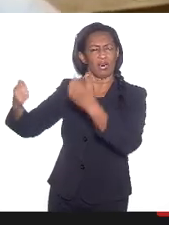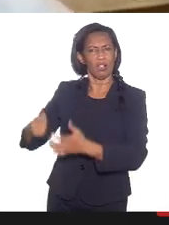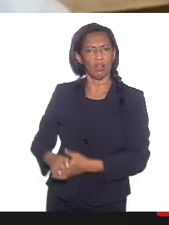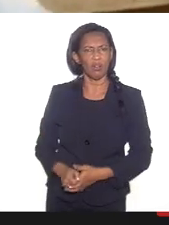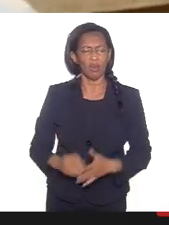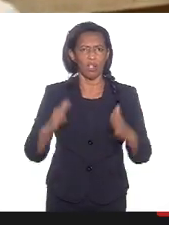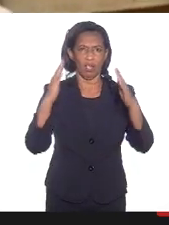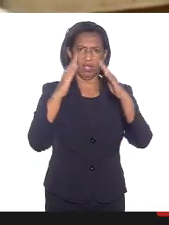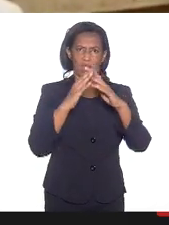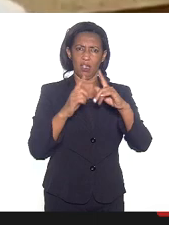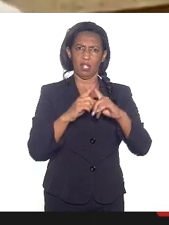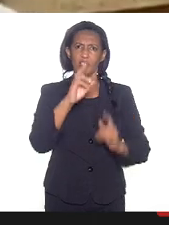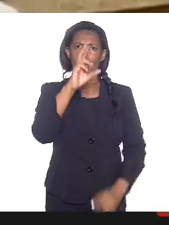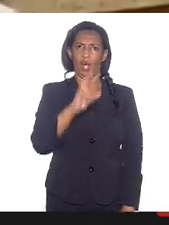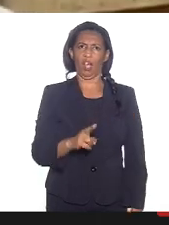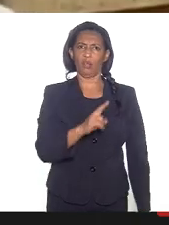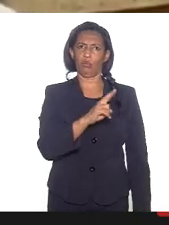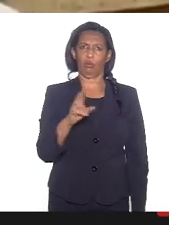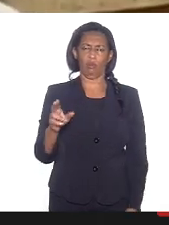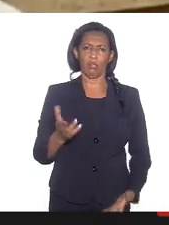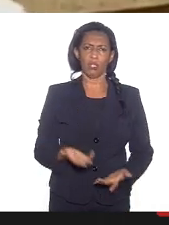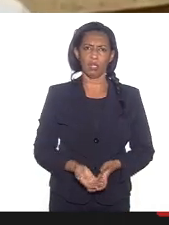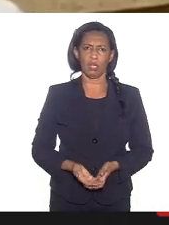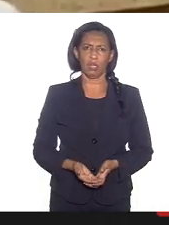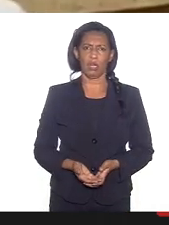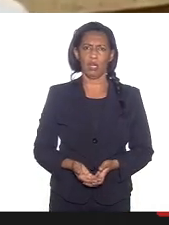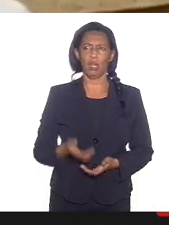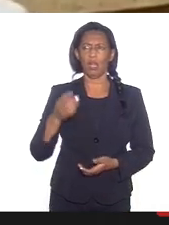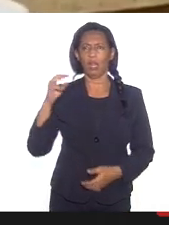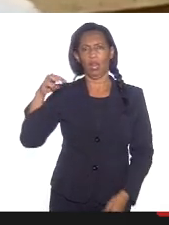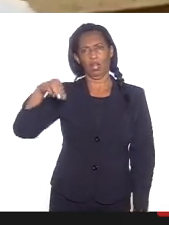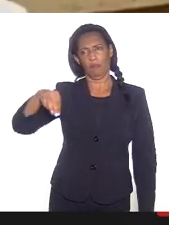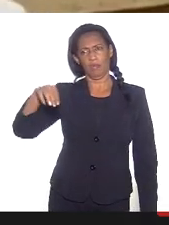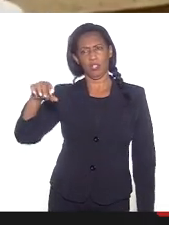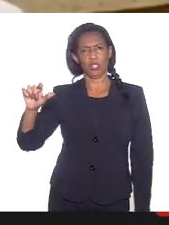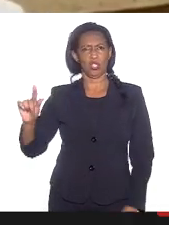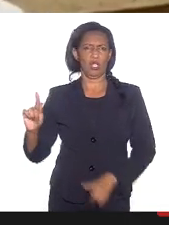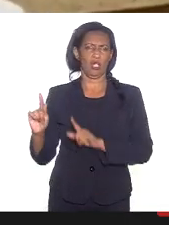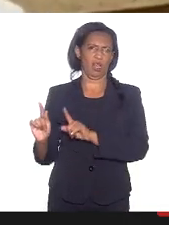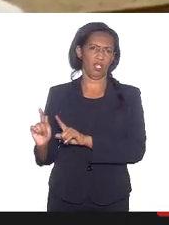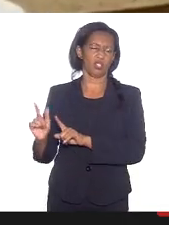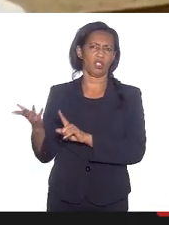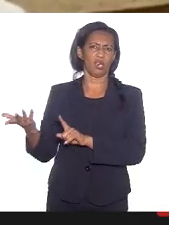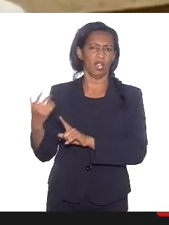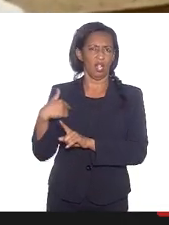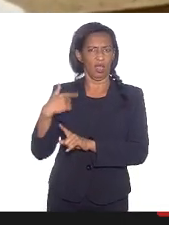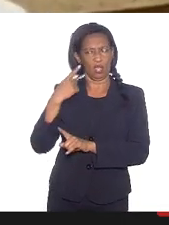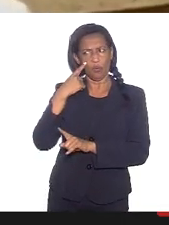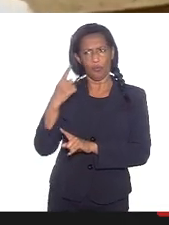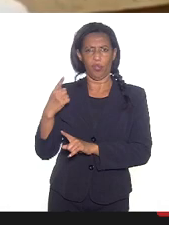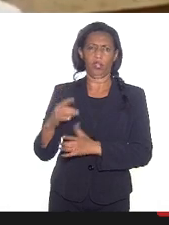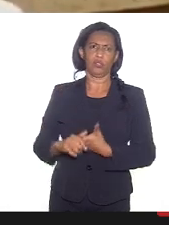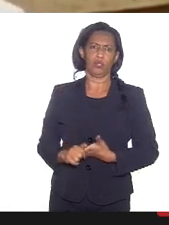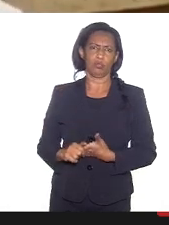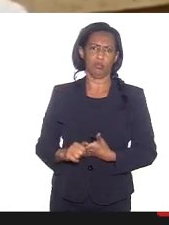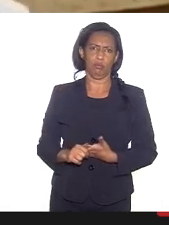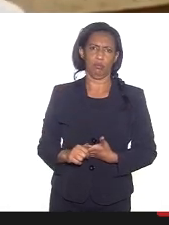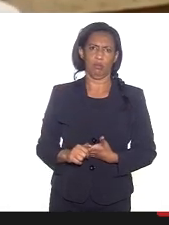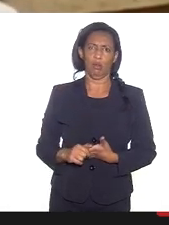igrejas católicas, o interior de Minas, é que quase não sai, mas eu tenho acesso a tudo isso. É